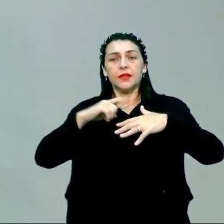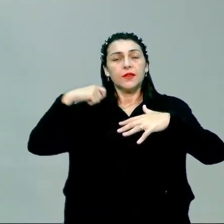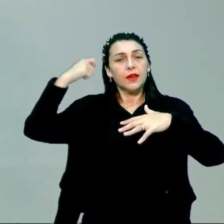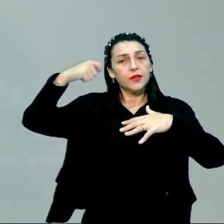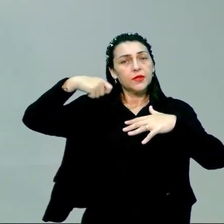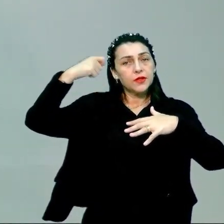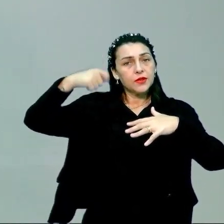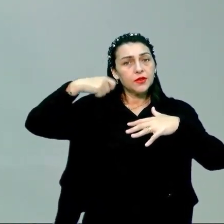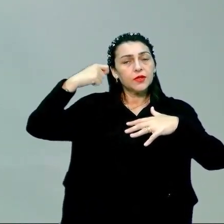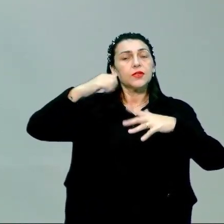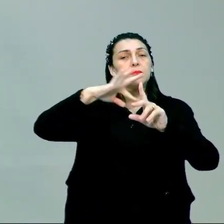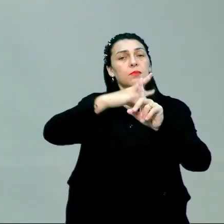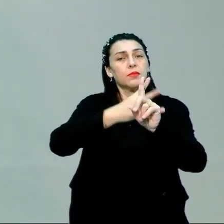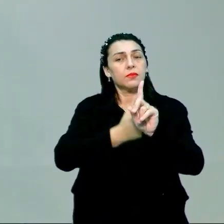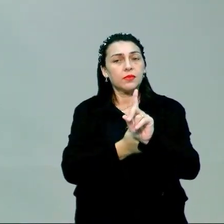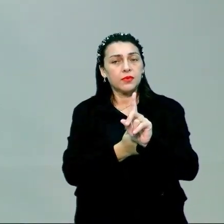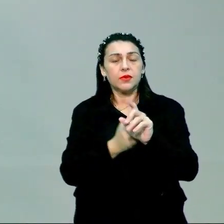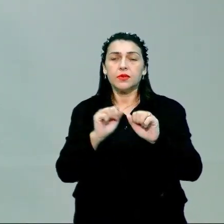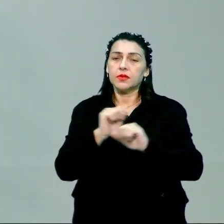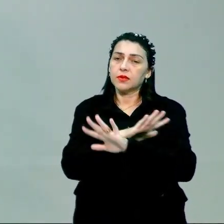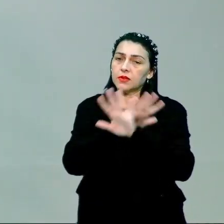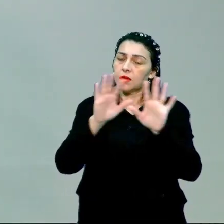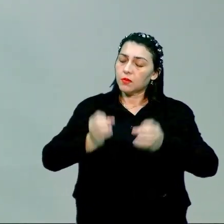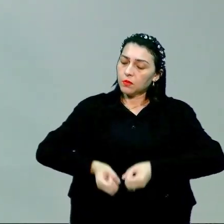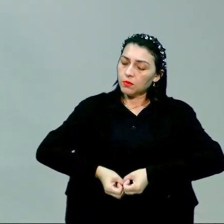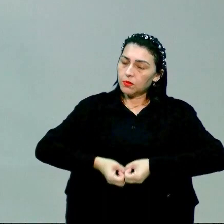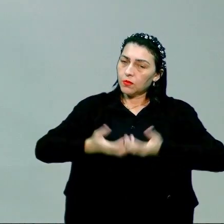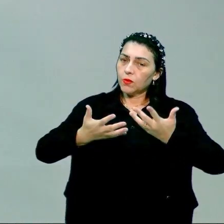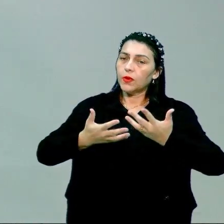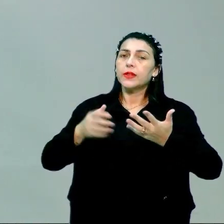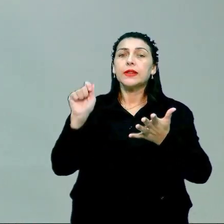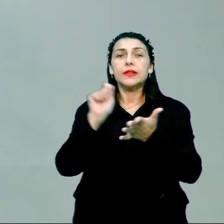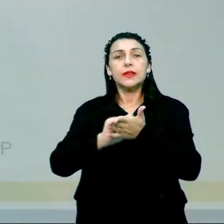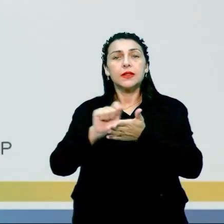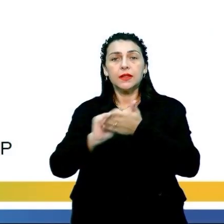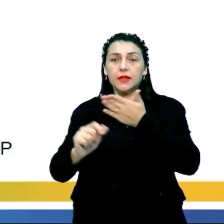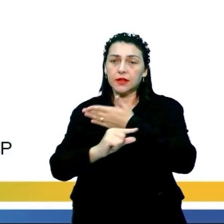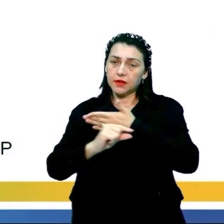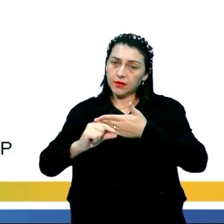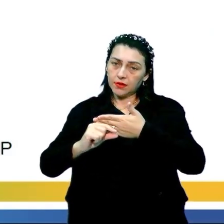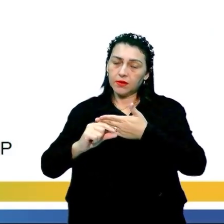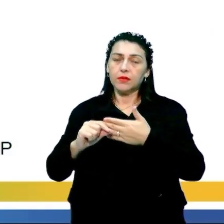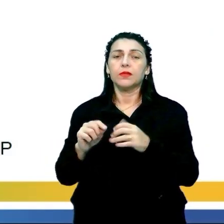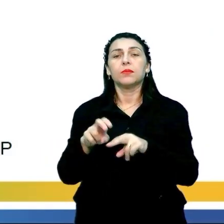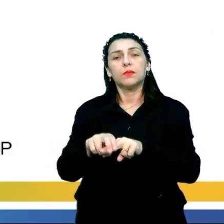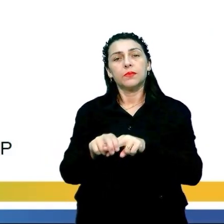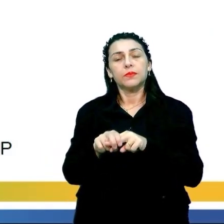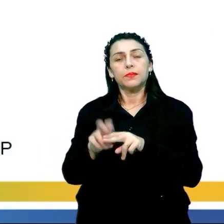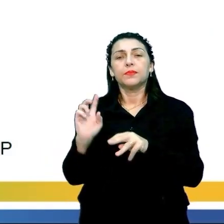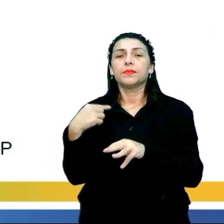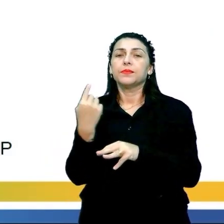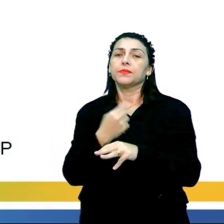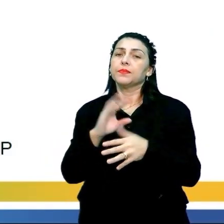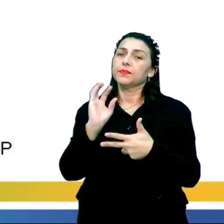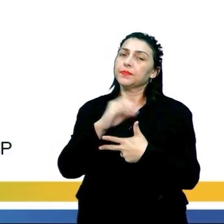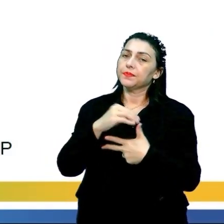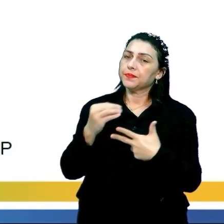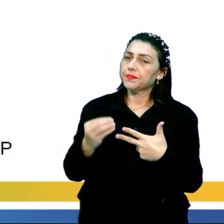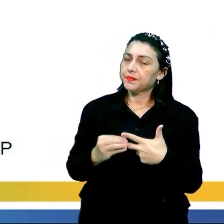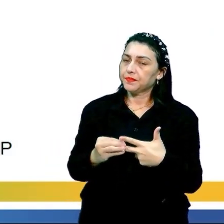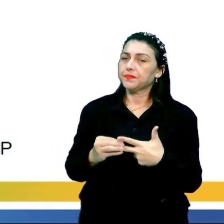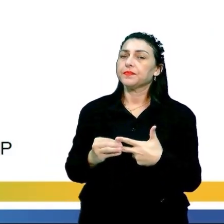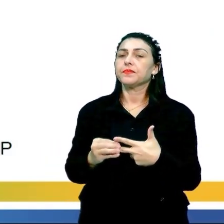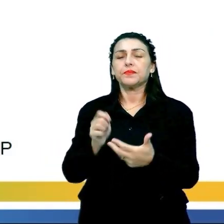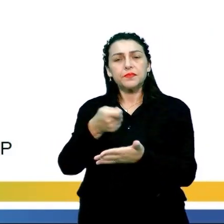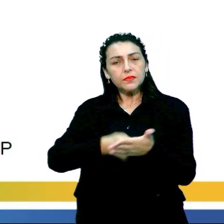artistas plásticos, e claro, poetas e escritores. É por isso que o nosso vestibular, que é o Enem,